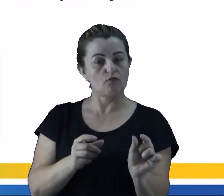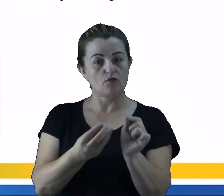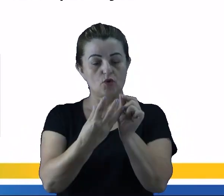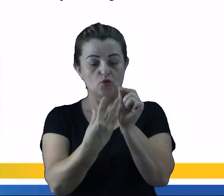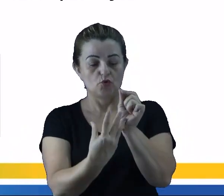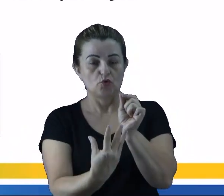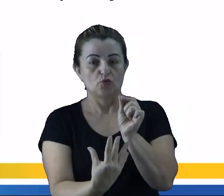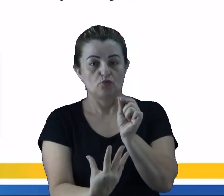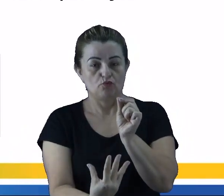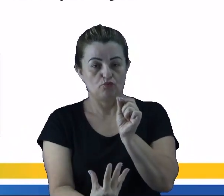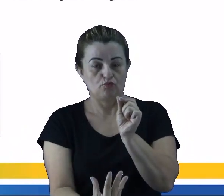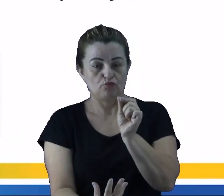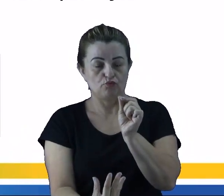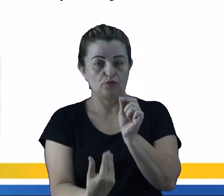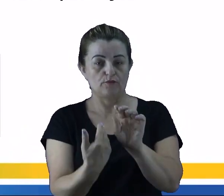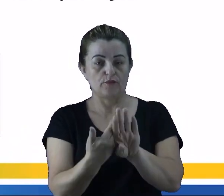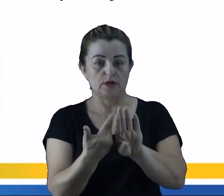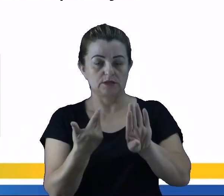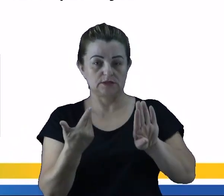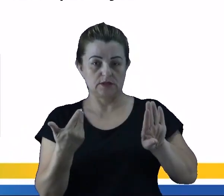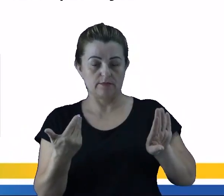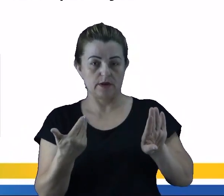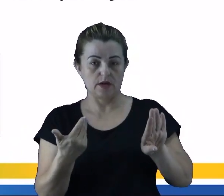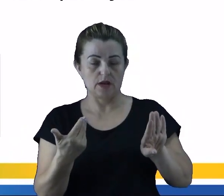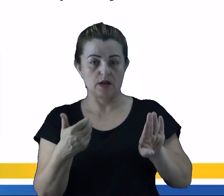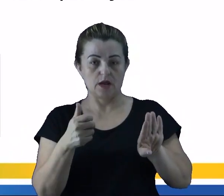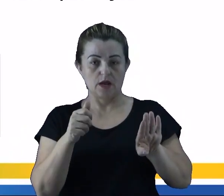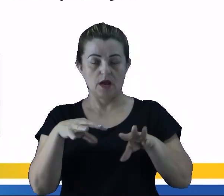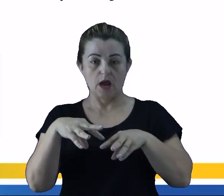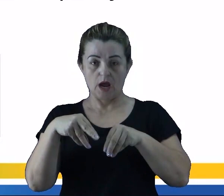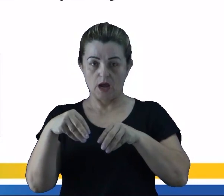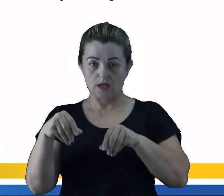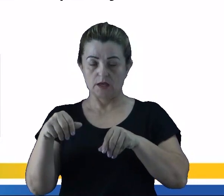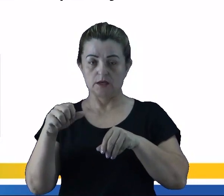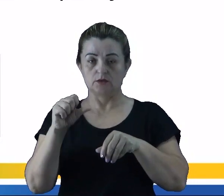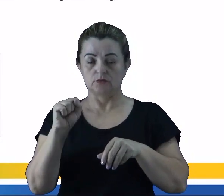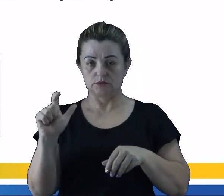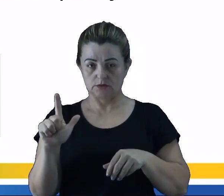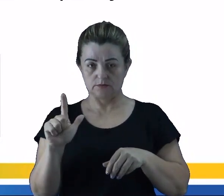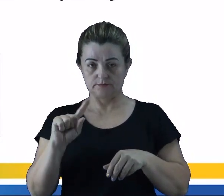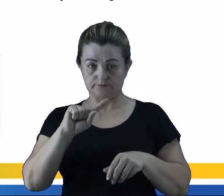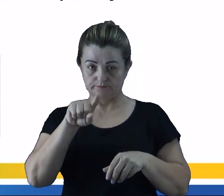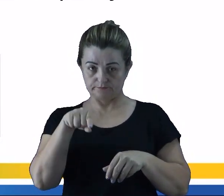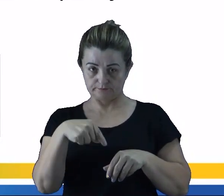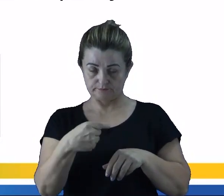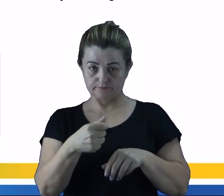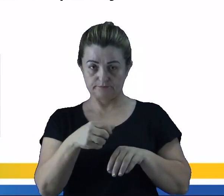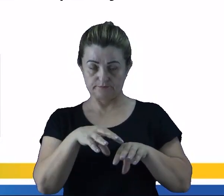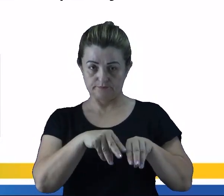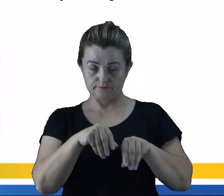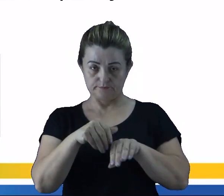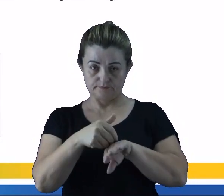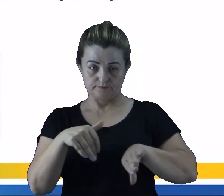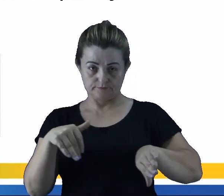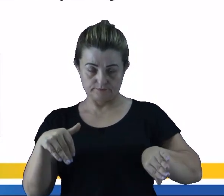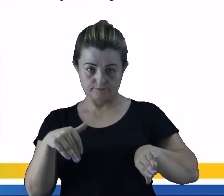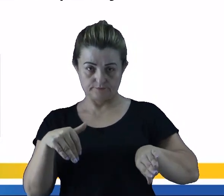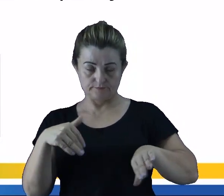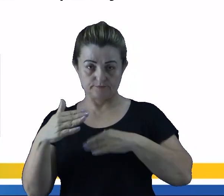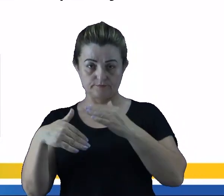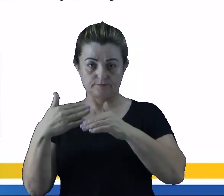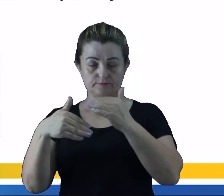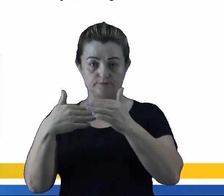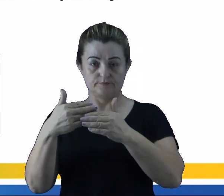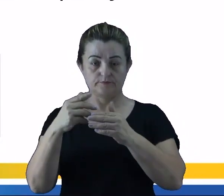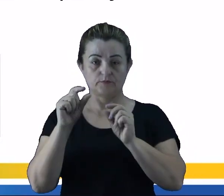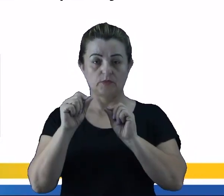né, e vai colocar ali no funil e vai separar a areia da água com o sal. Depois que a areia for separada, a gente vai utilizar o processo